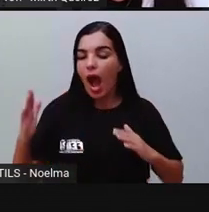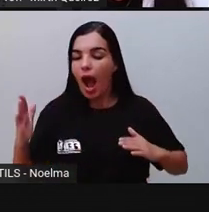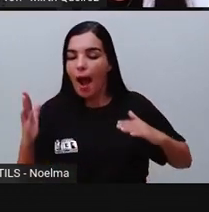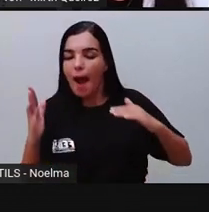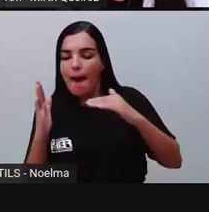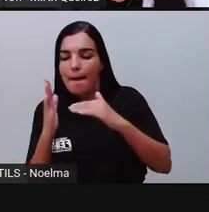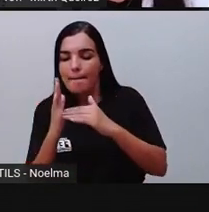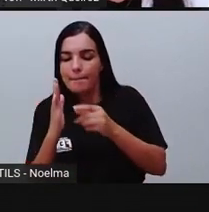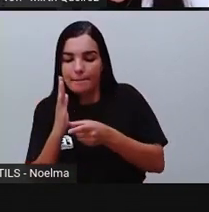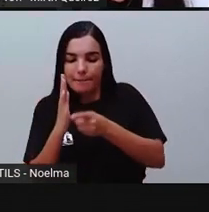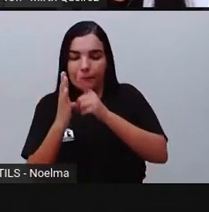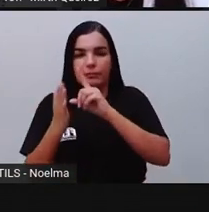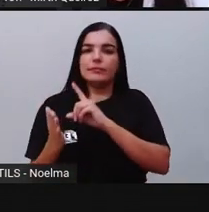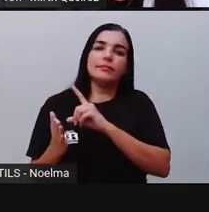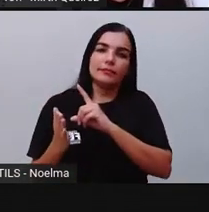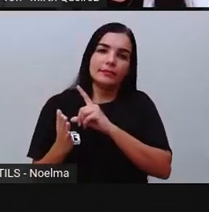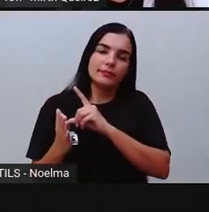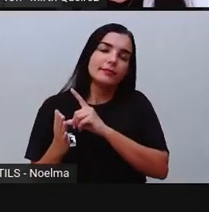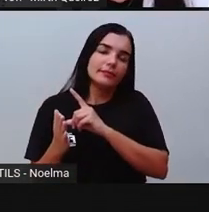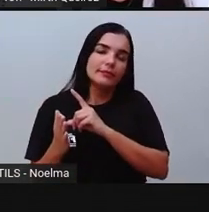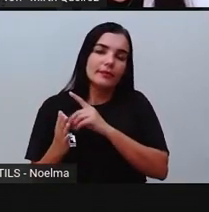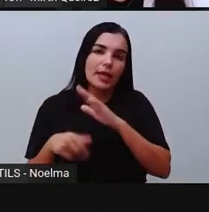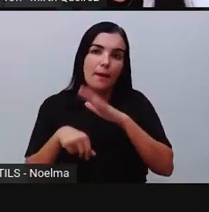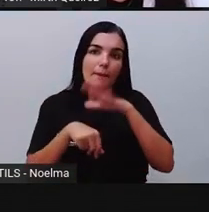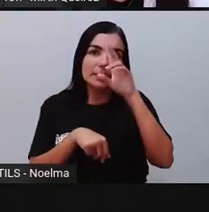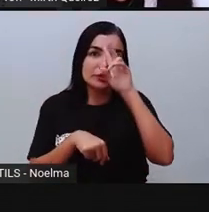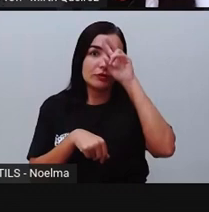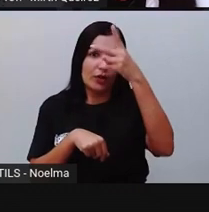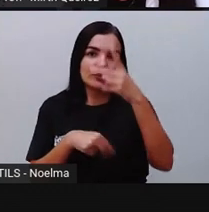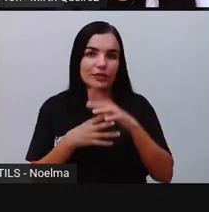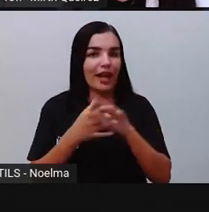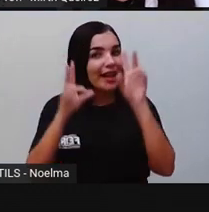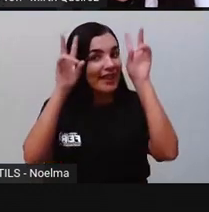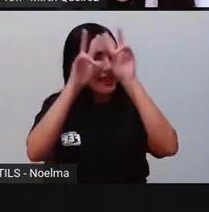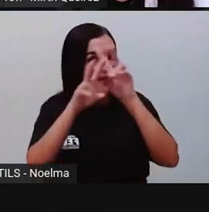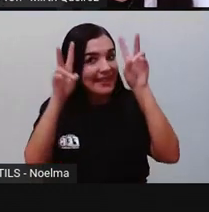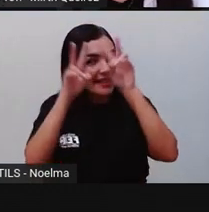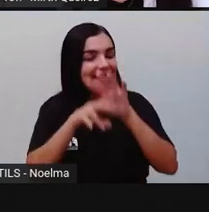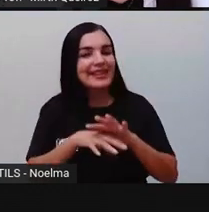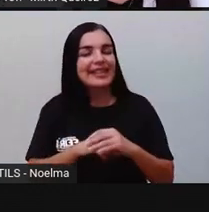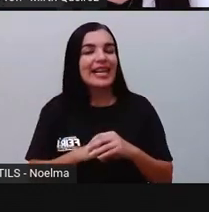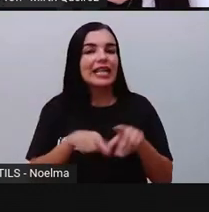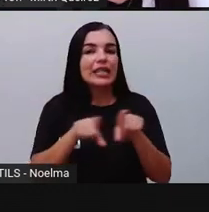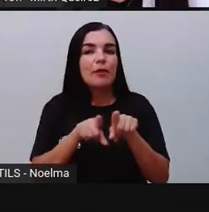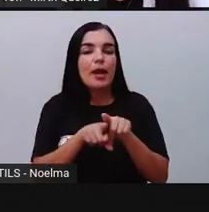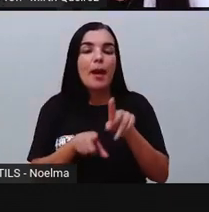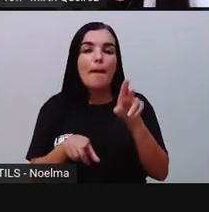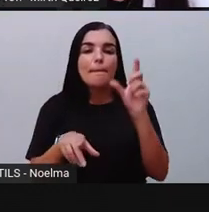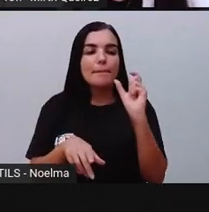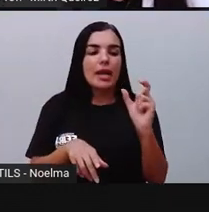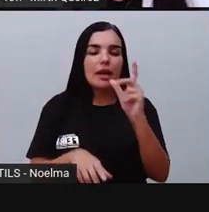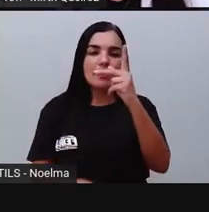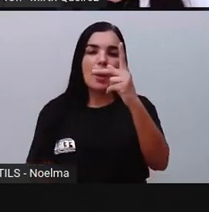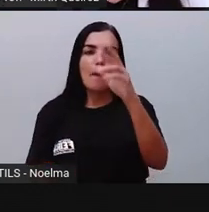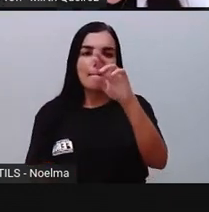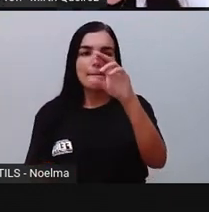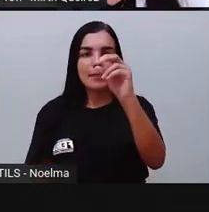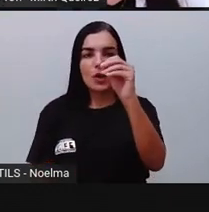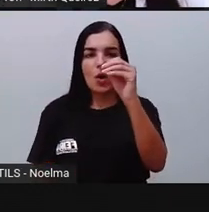sílaba é a mais forte, é tida com maior intensidade. E palavras proparoxítonas, a